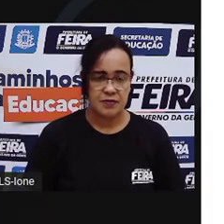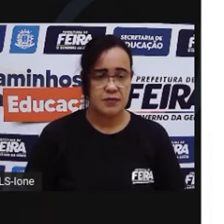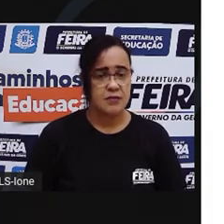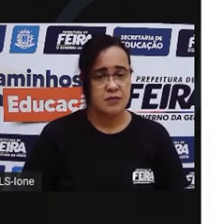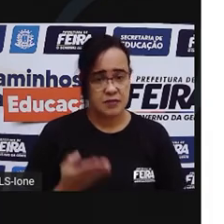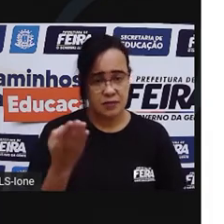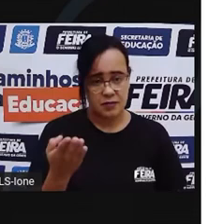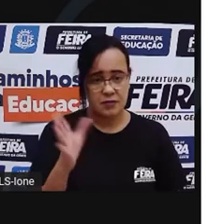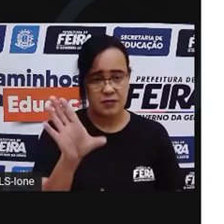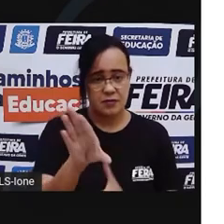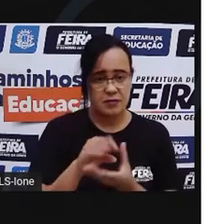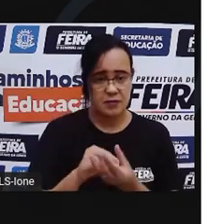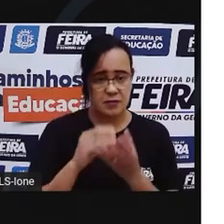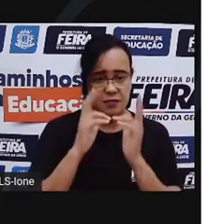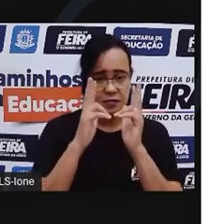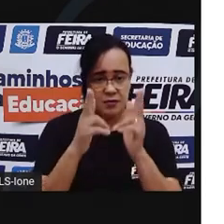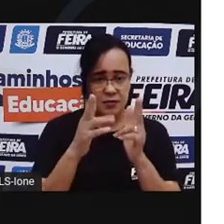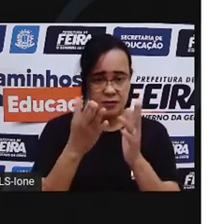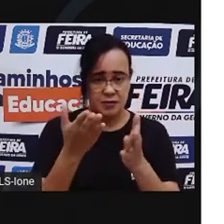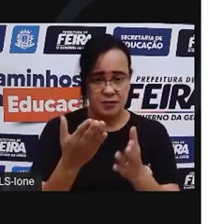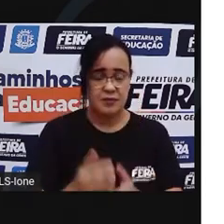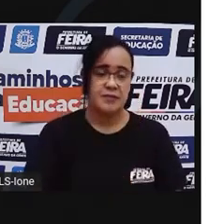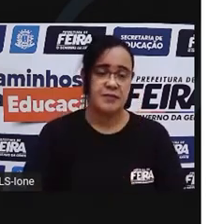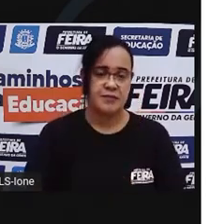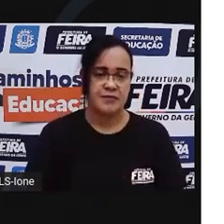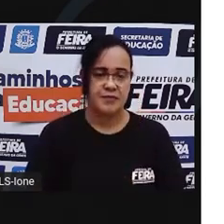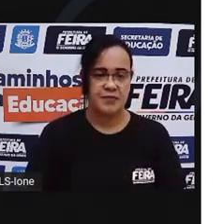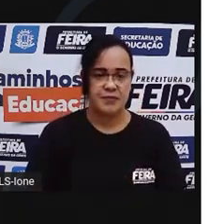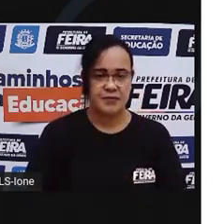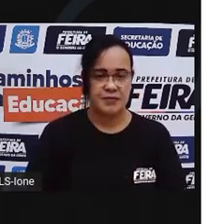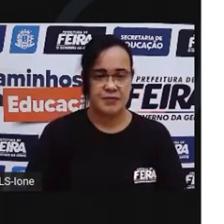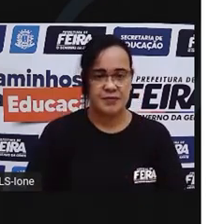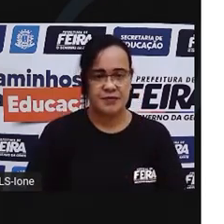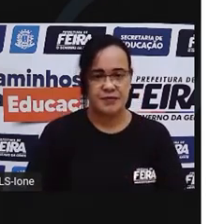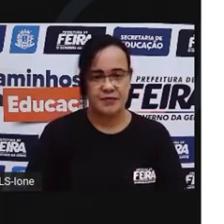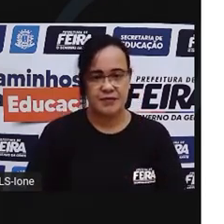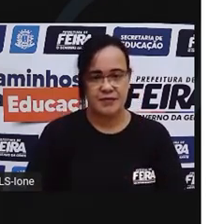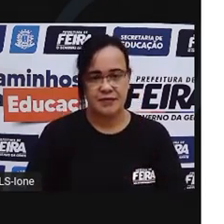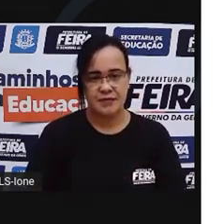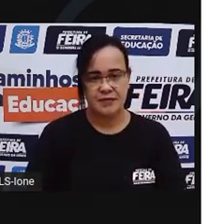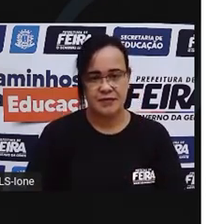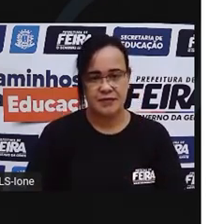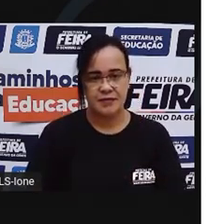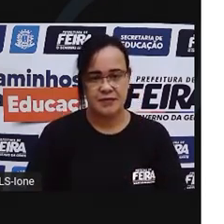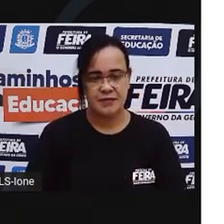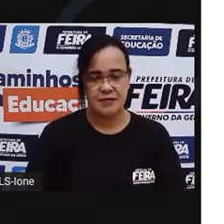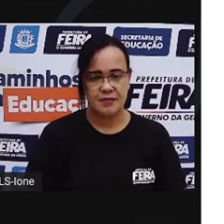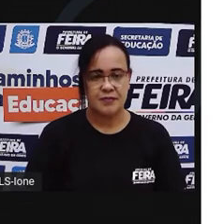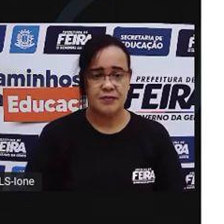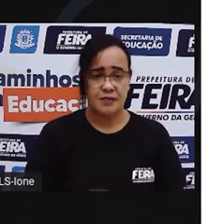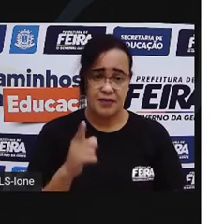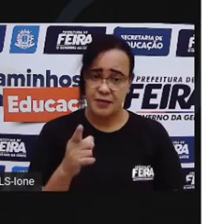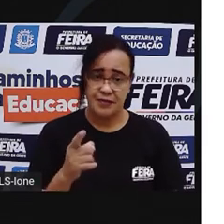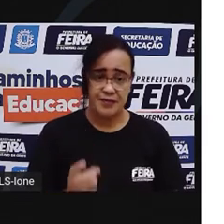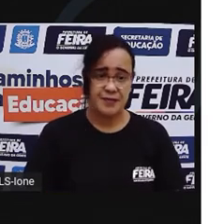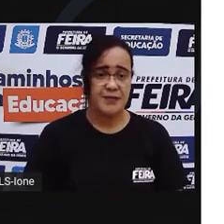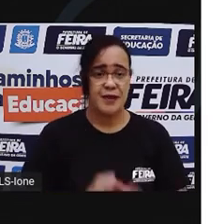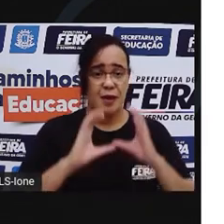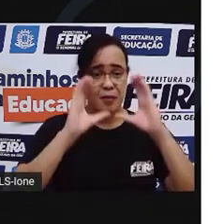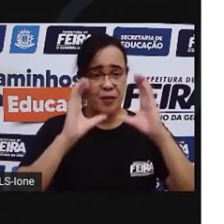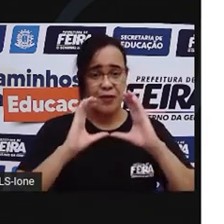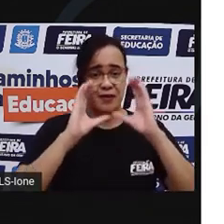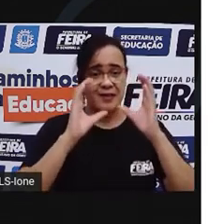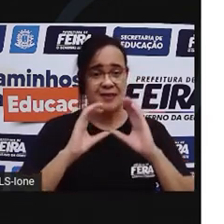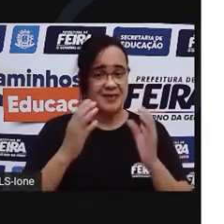Aí, ficou pronta a nossa bolinha. E com ela, a gente pode brincar de várias brincadeiras. Mesmo em